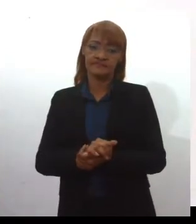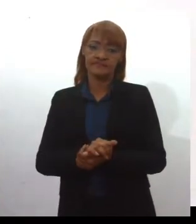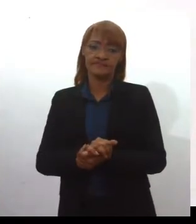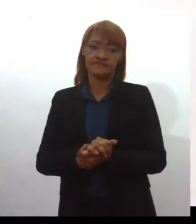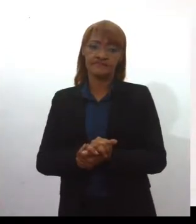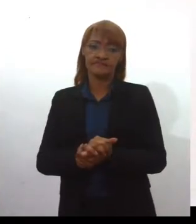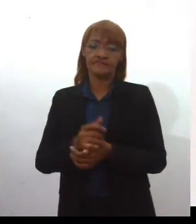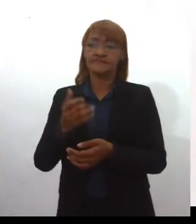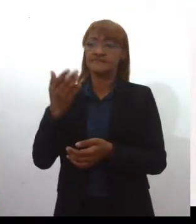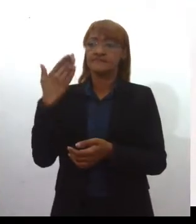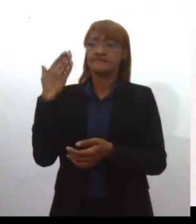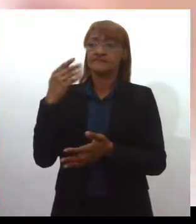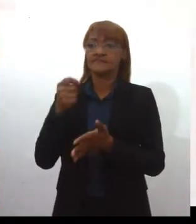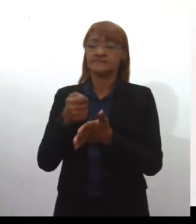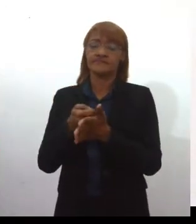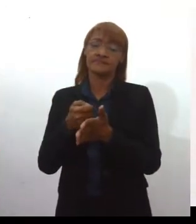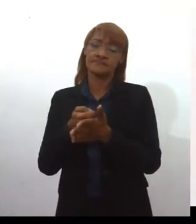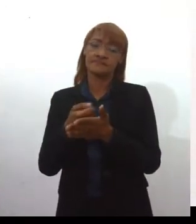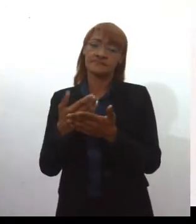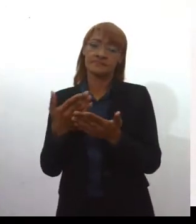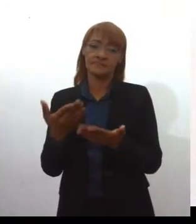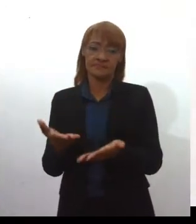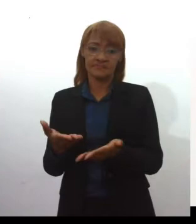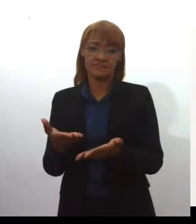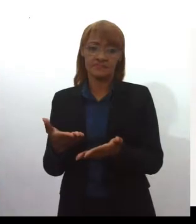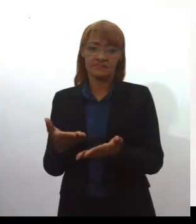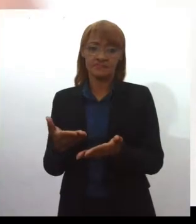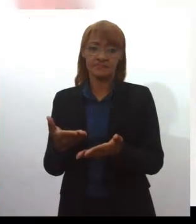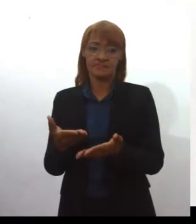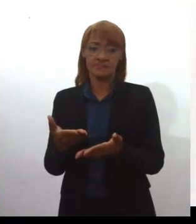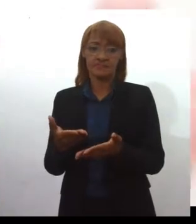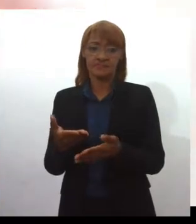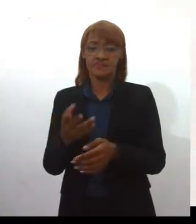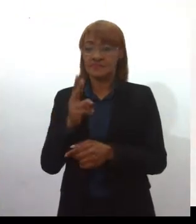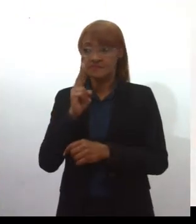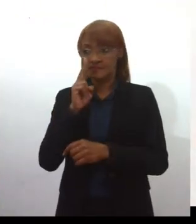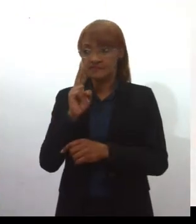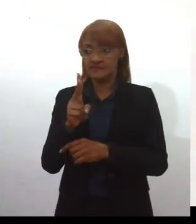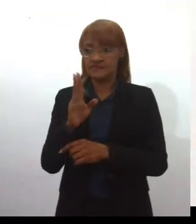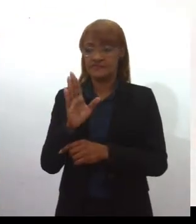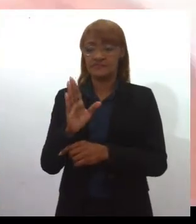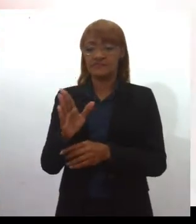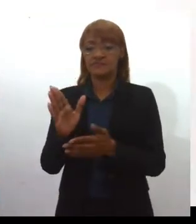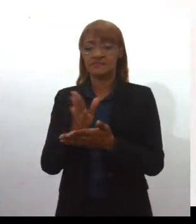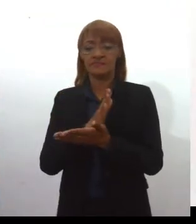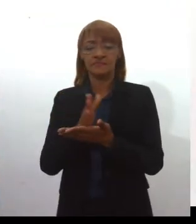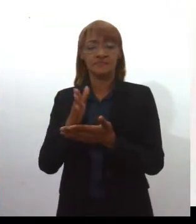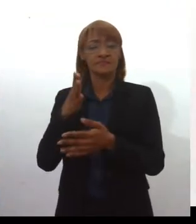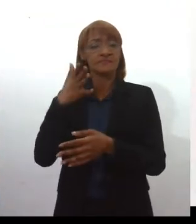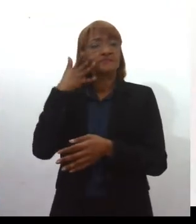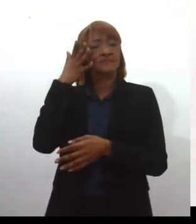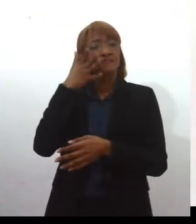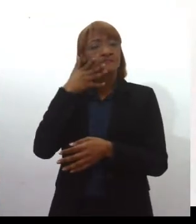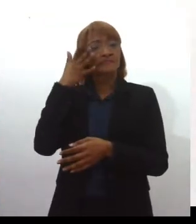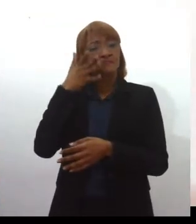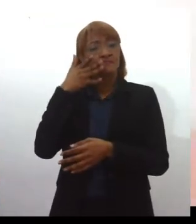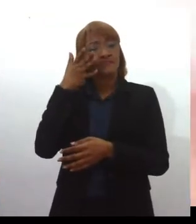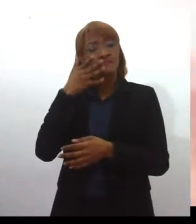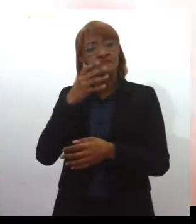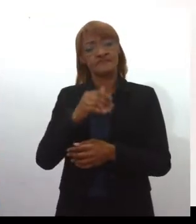educação muito rigorosa, com muita disciplina, é excludente. Ela faz alguns discursos como o Paraninfa